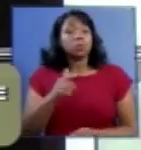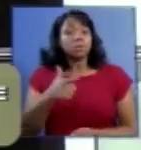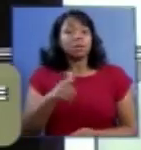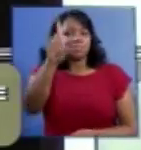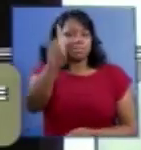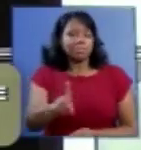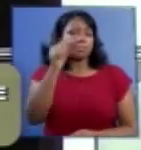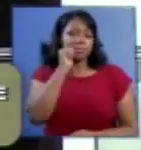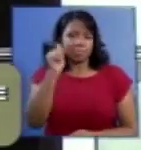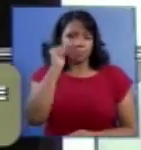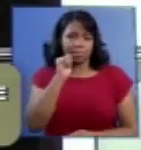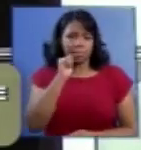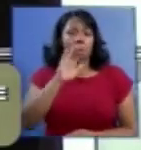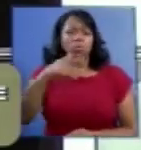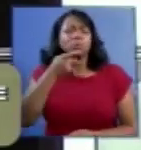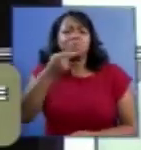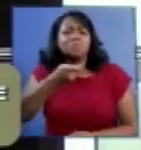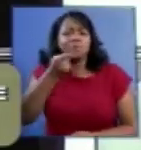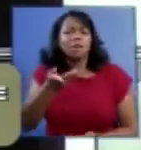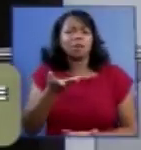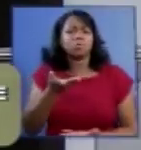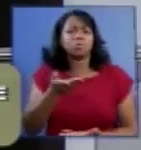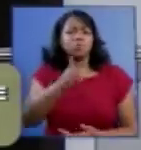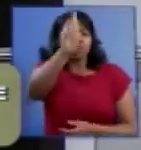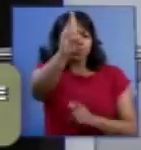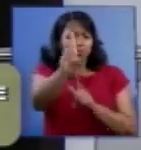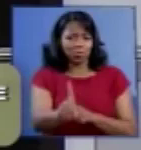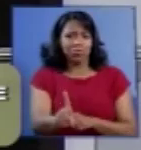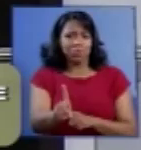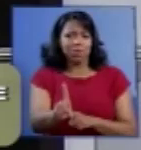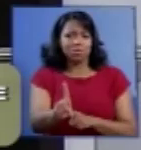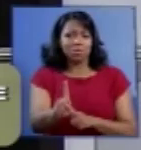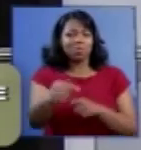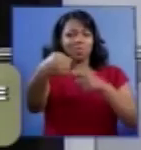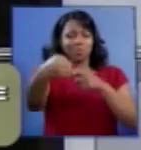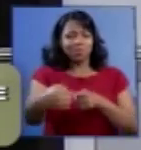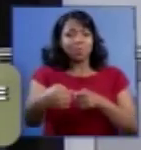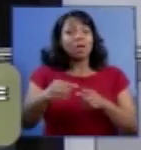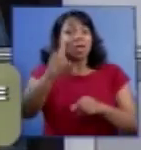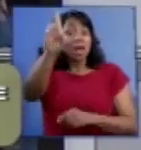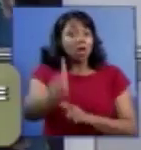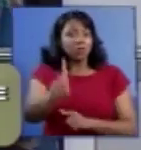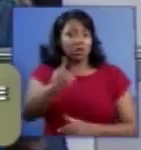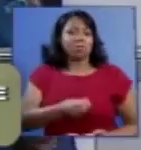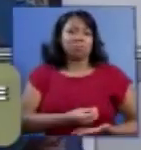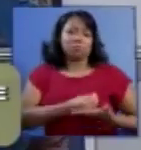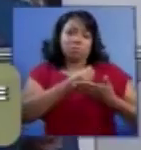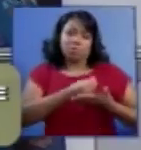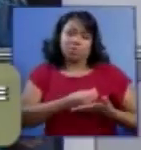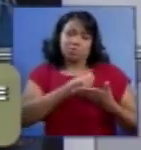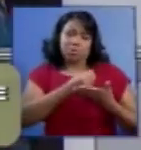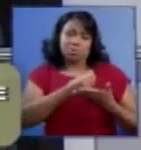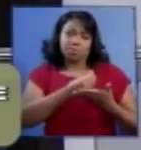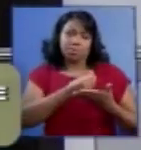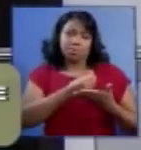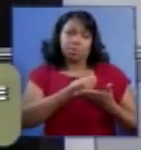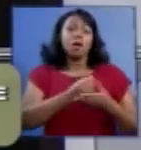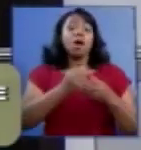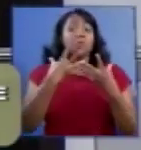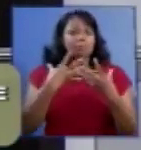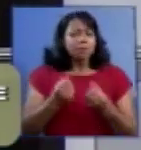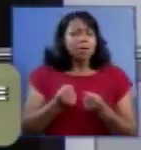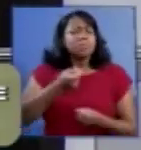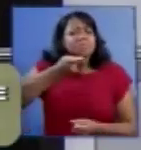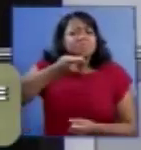da mulher quando estamos falando de um direito que sobrepõe, que é o direito à vida. Vamos dizer